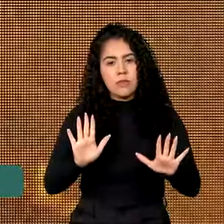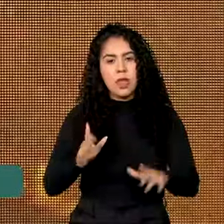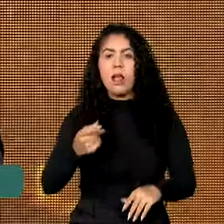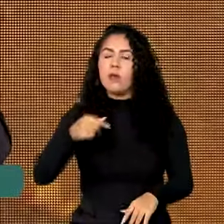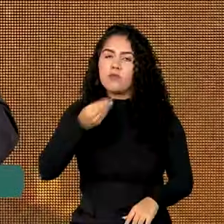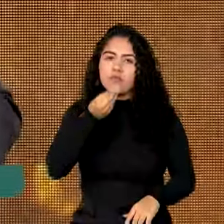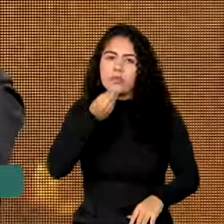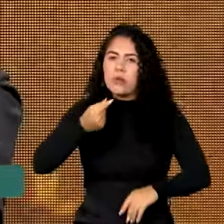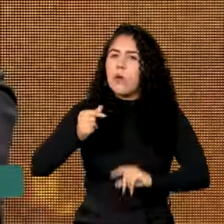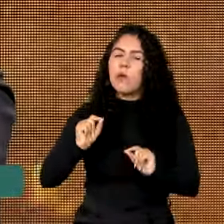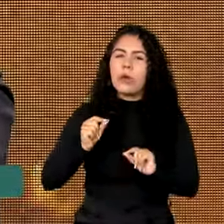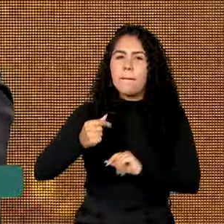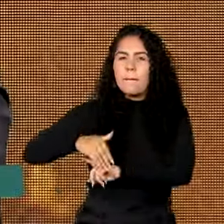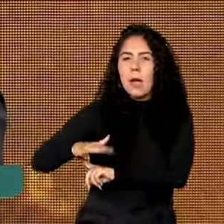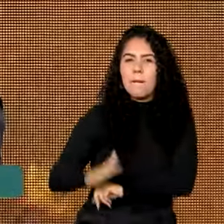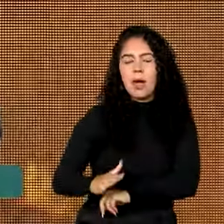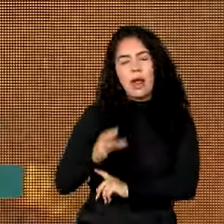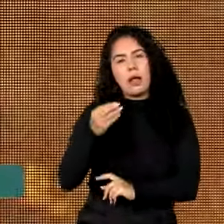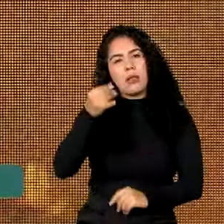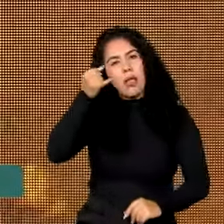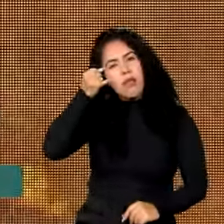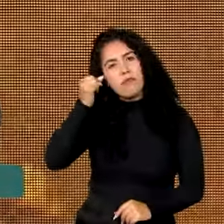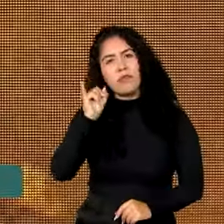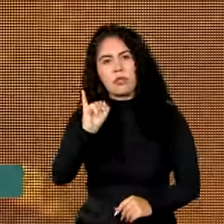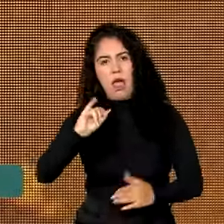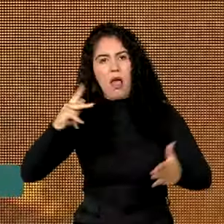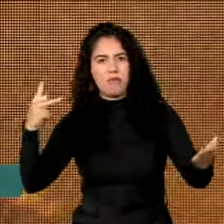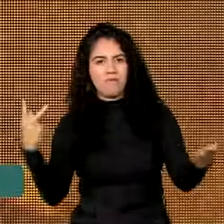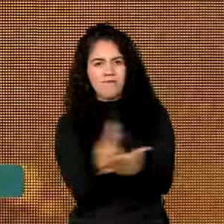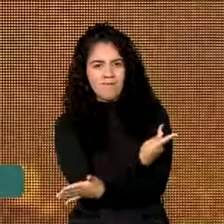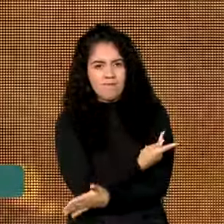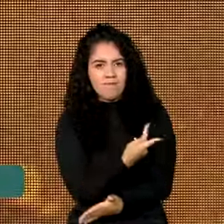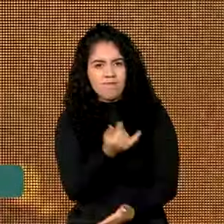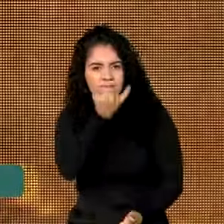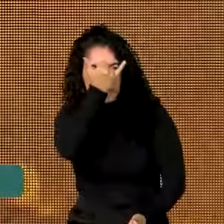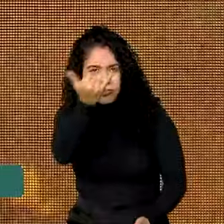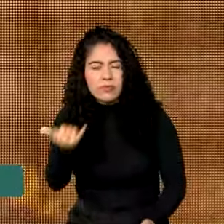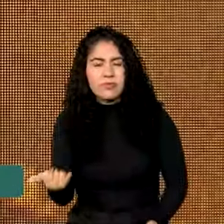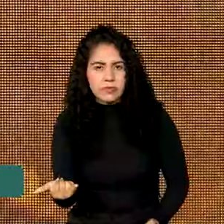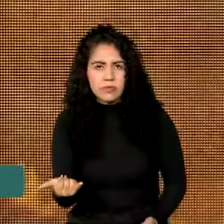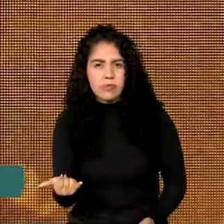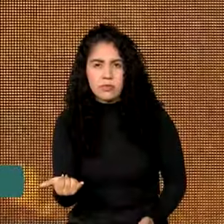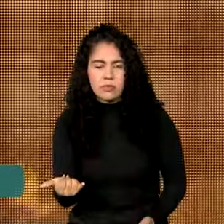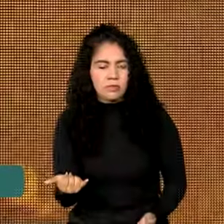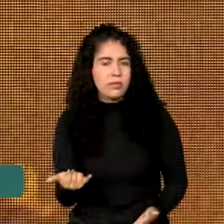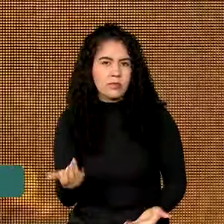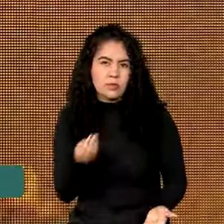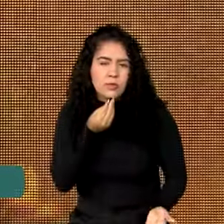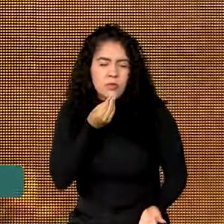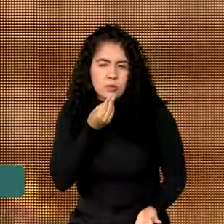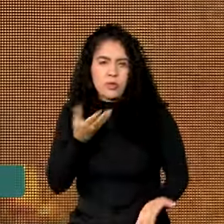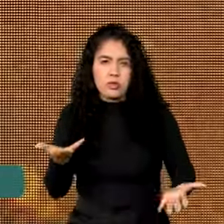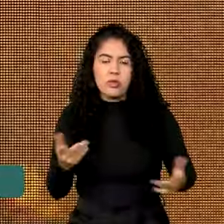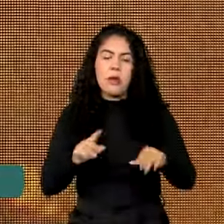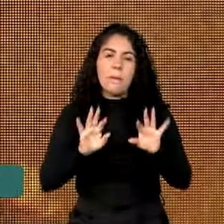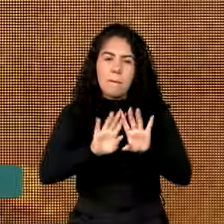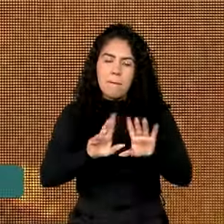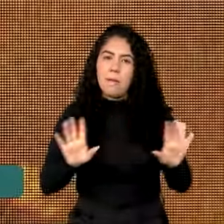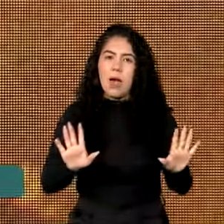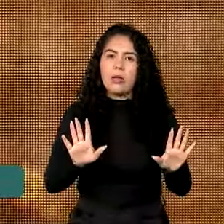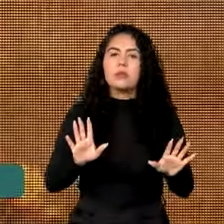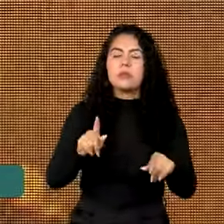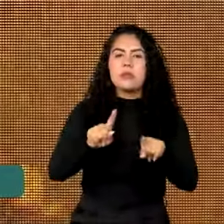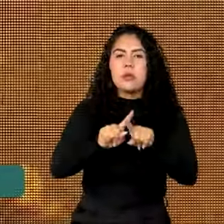barato ter evitado o que aconteceu. Infinitamente mais barato. Certamente não